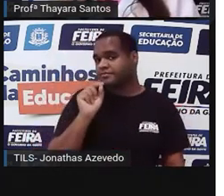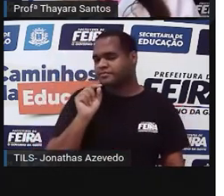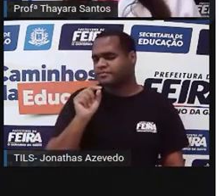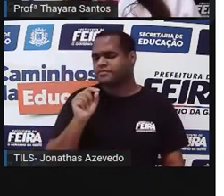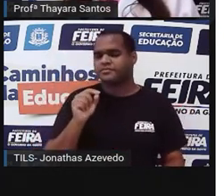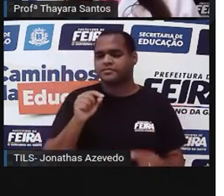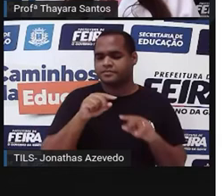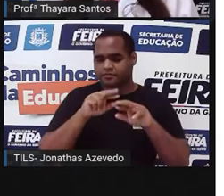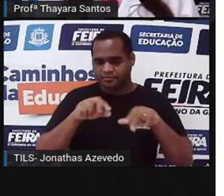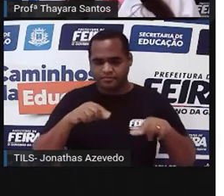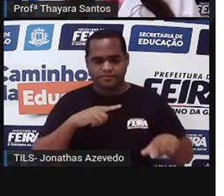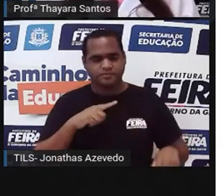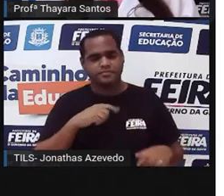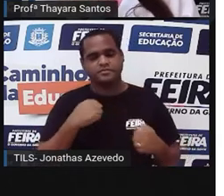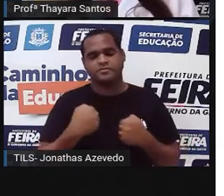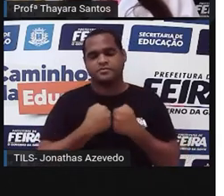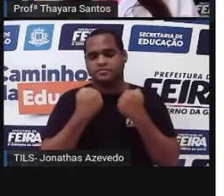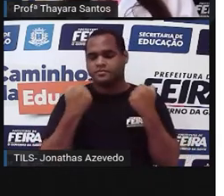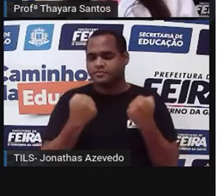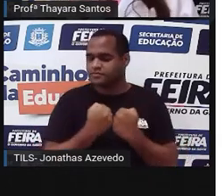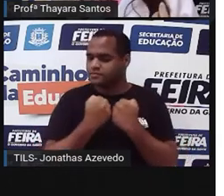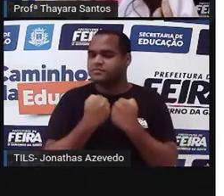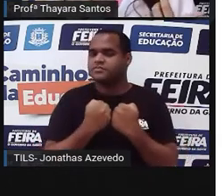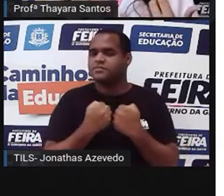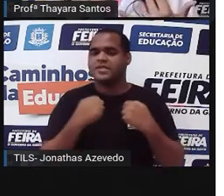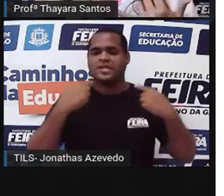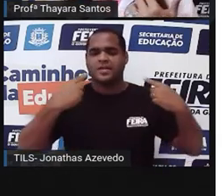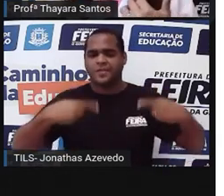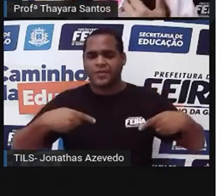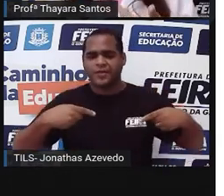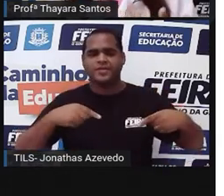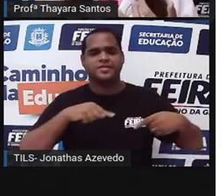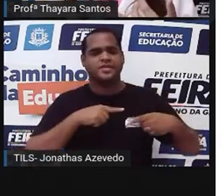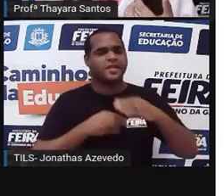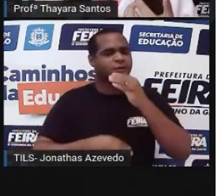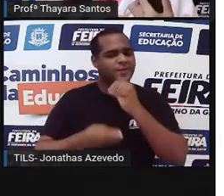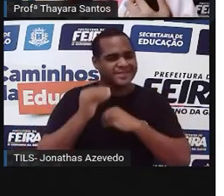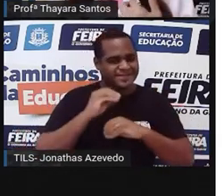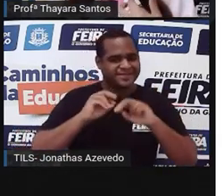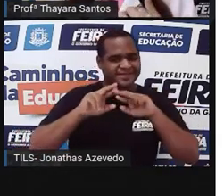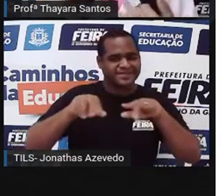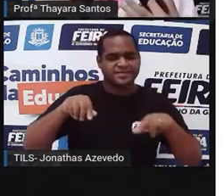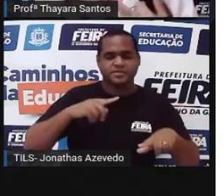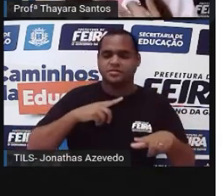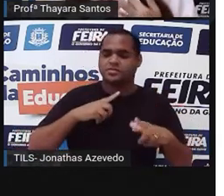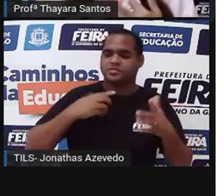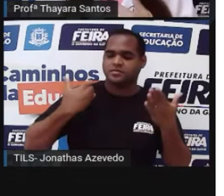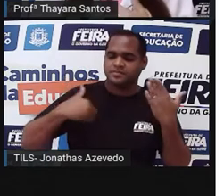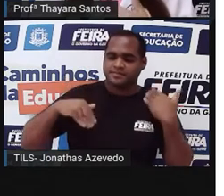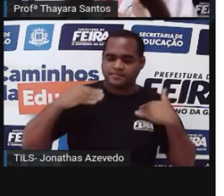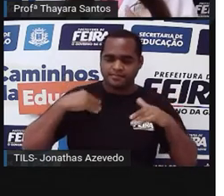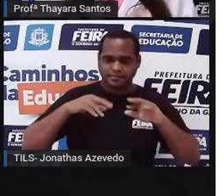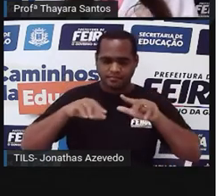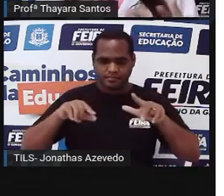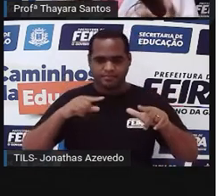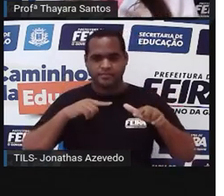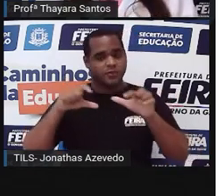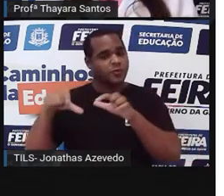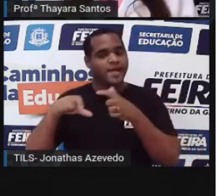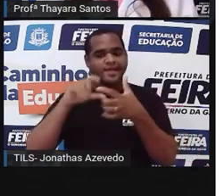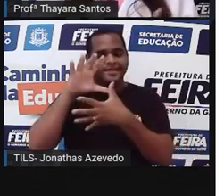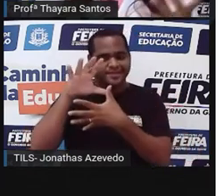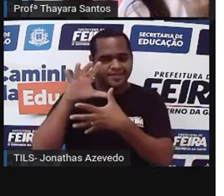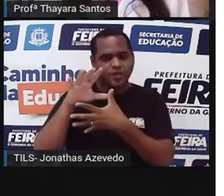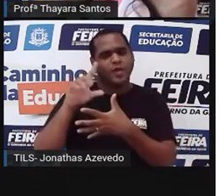eles estão em constante luta entre si, competindo, seja pelo alimento, seja por parceiros ou por território. Então,